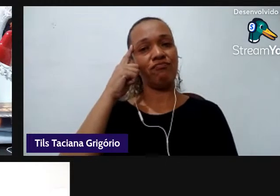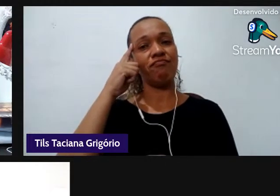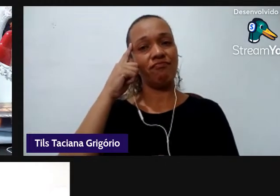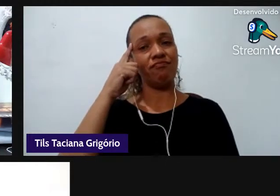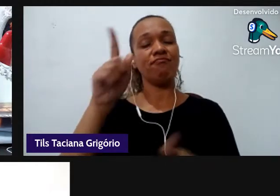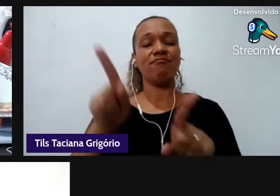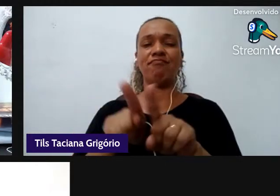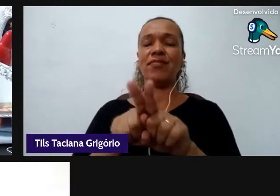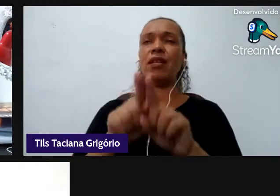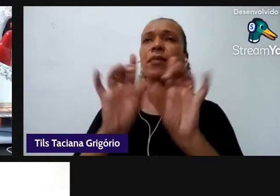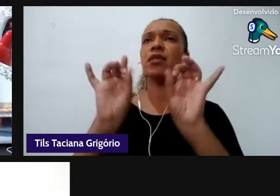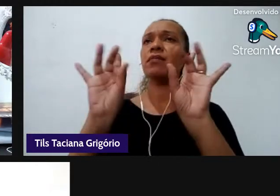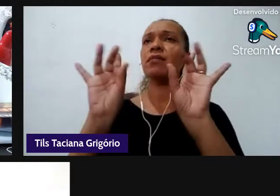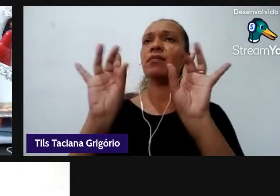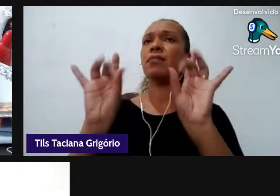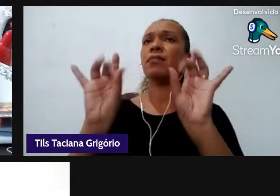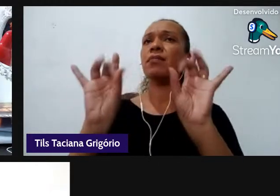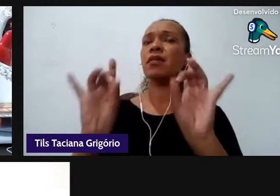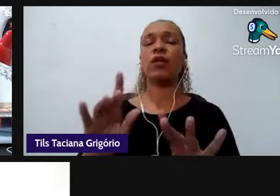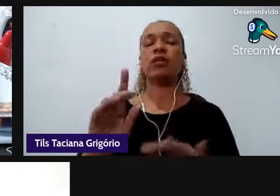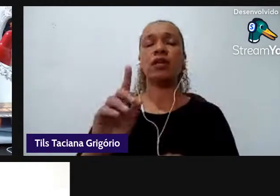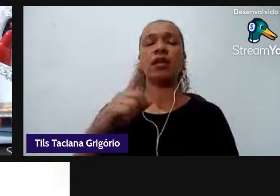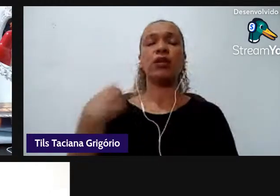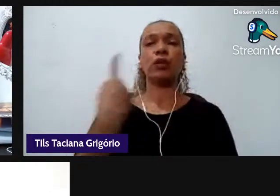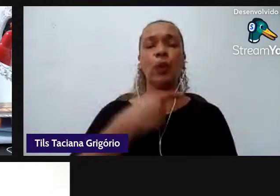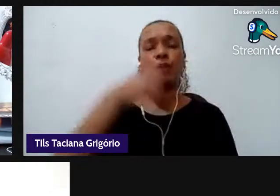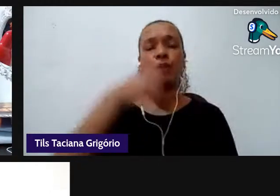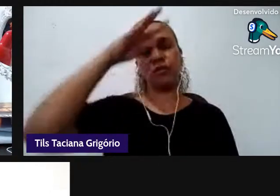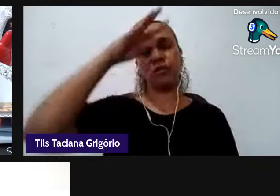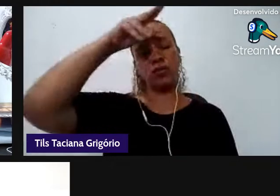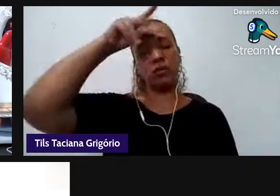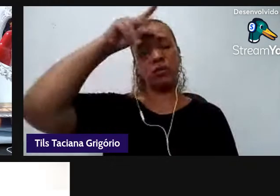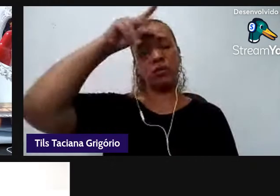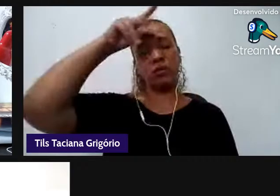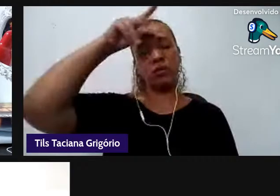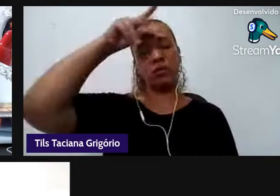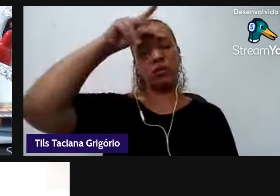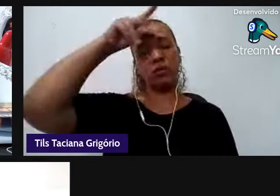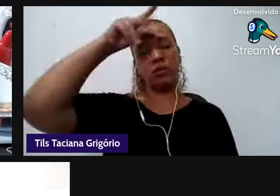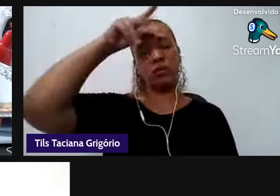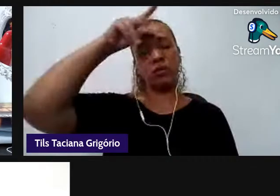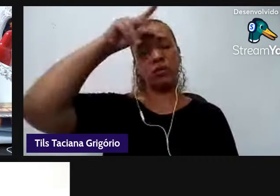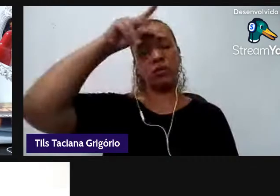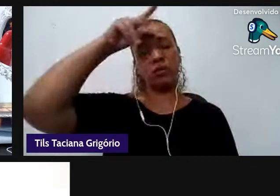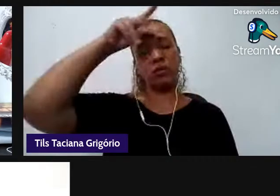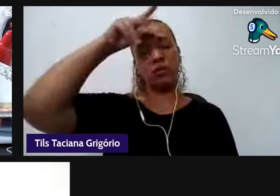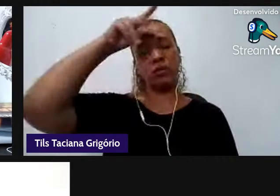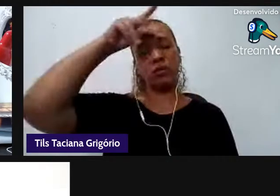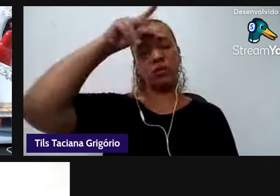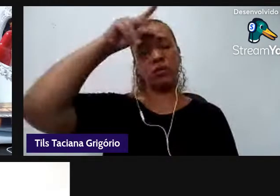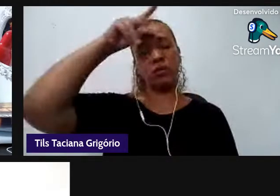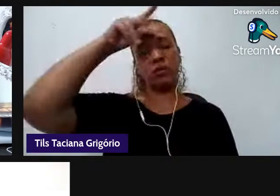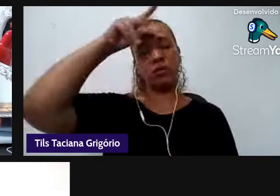no estado do Amazonas o nosso contexto é um contexto muito diverso nós temos